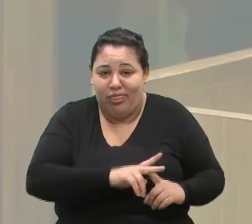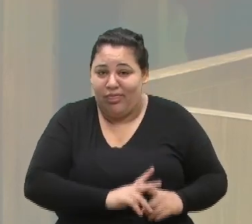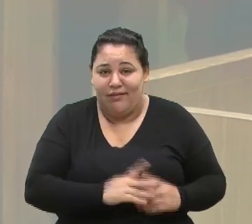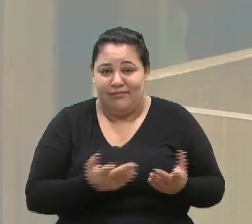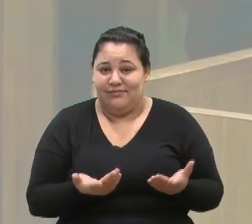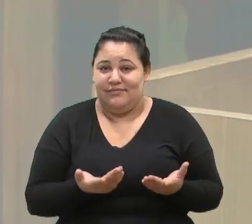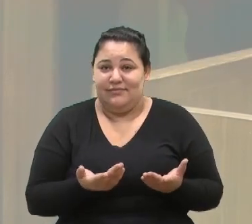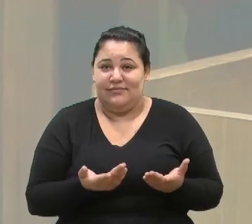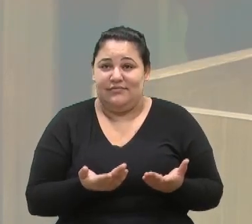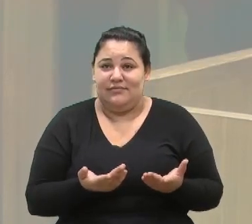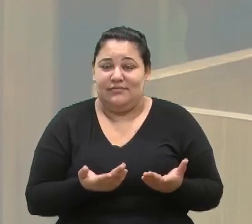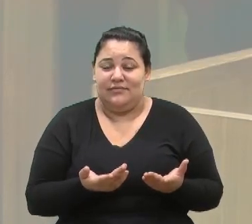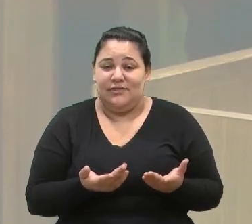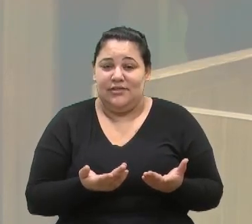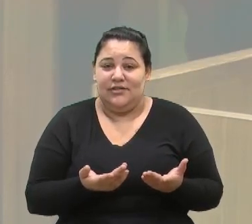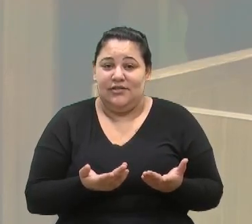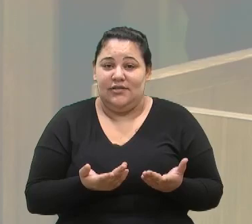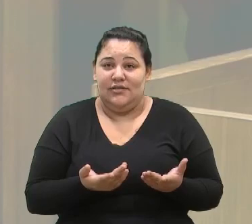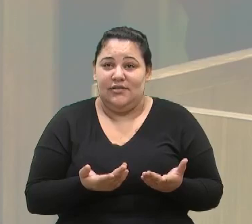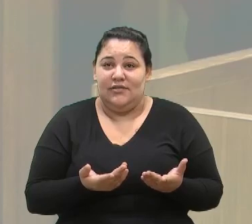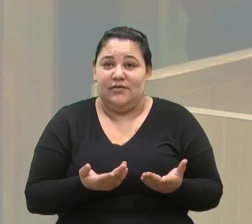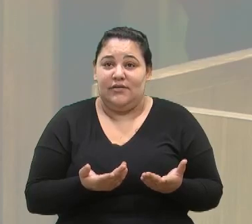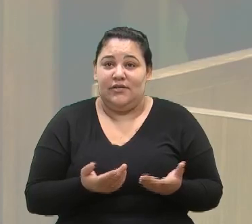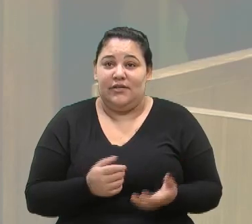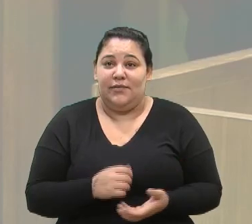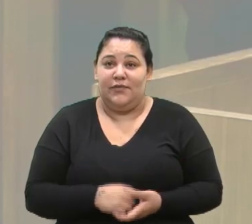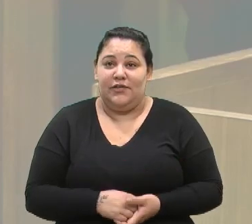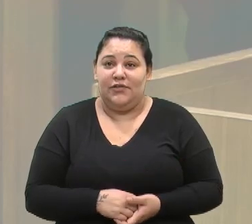ou nós vamos achar que a Codeca, por exemplo,